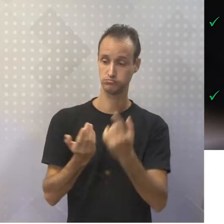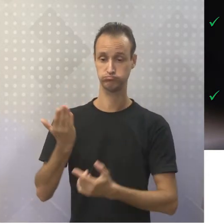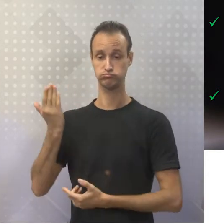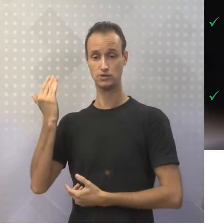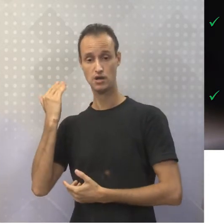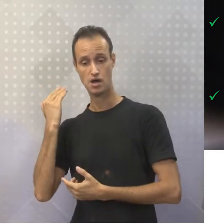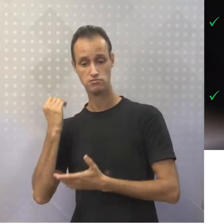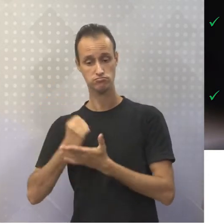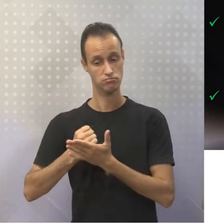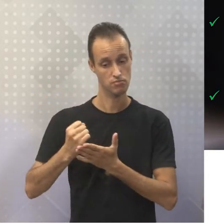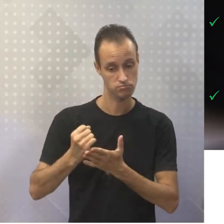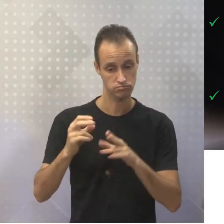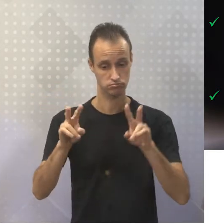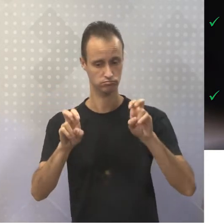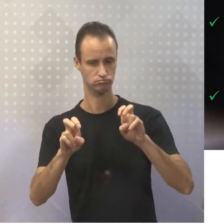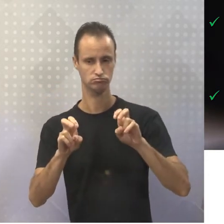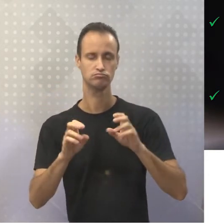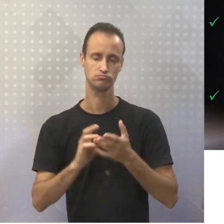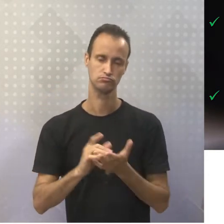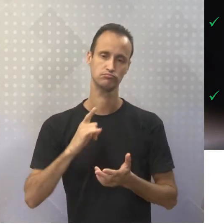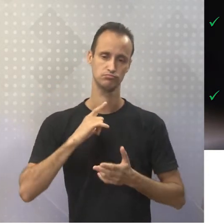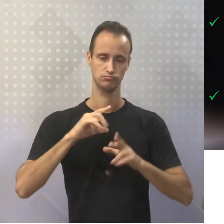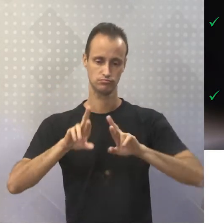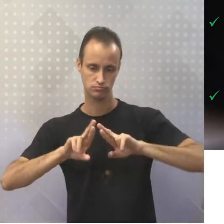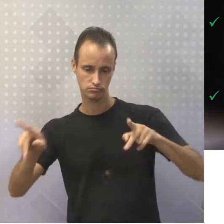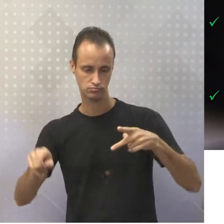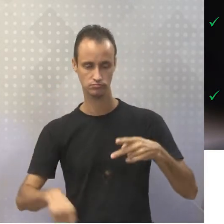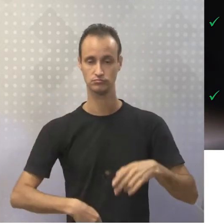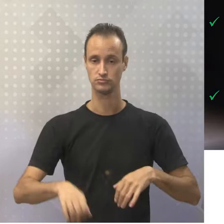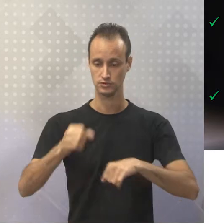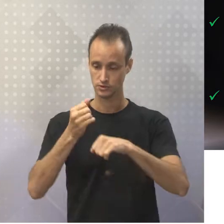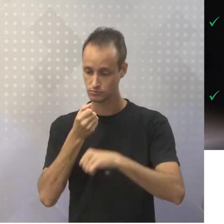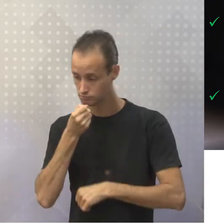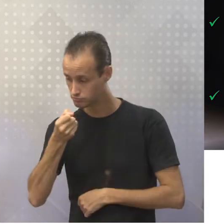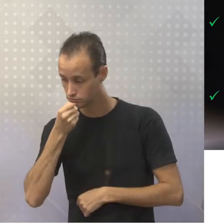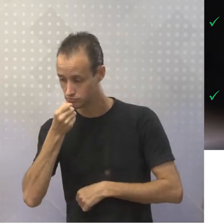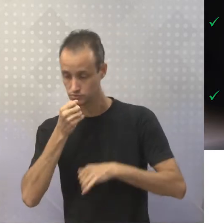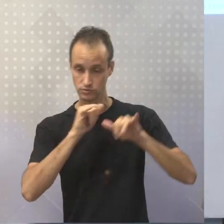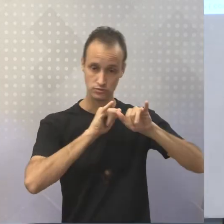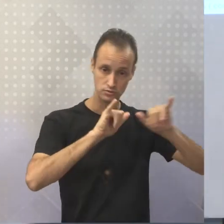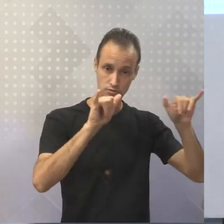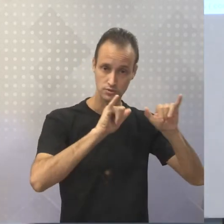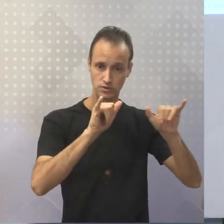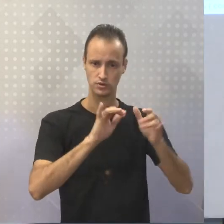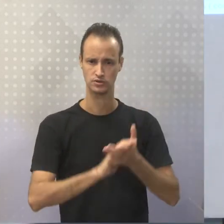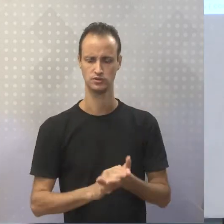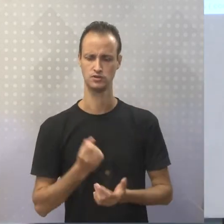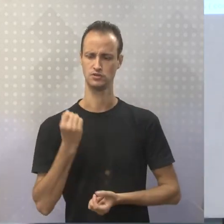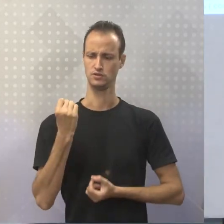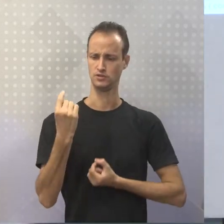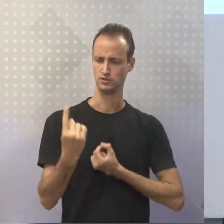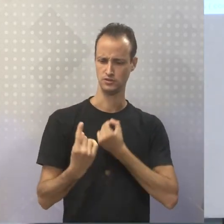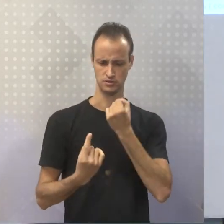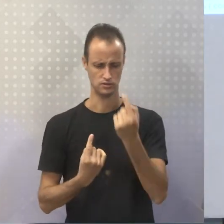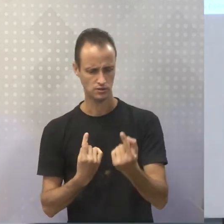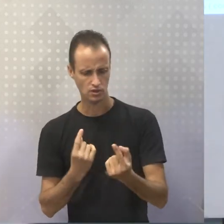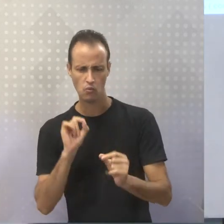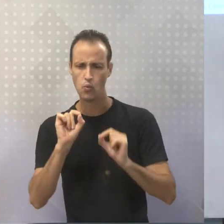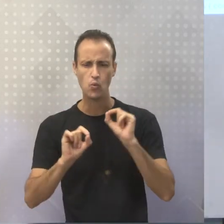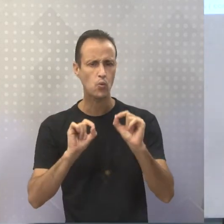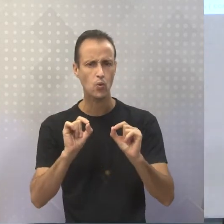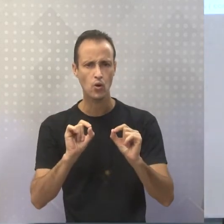diferenciação entre a reportagem e a notícia. Nem sempre a